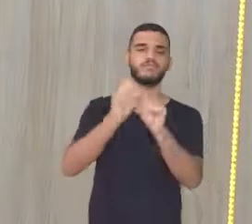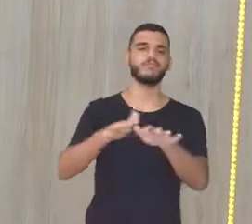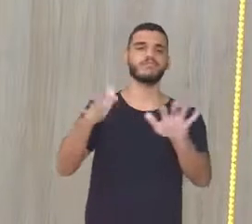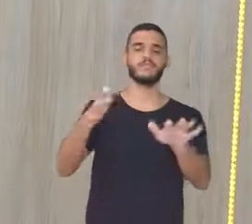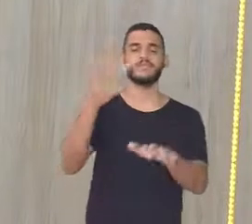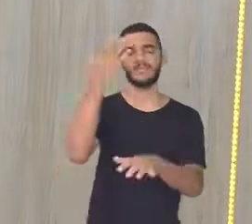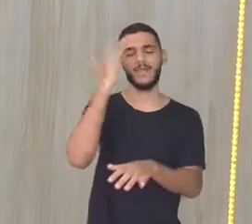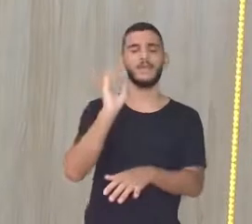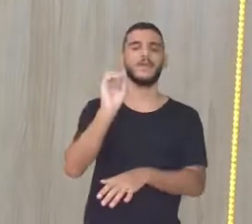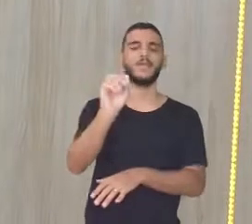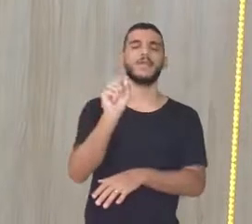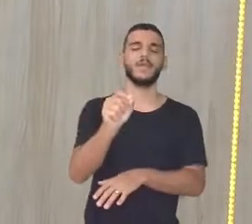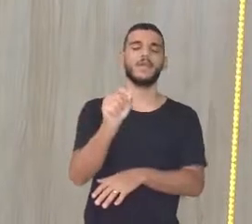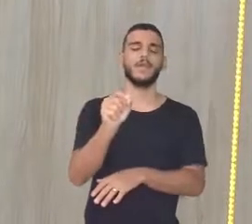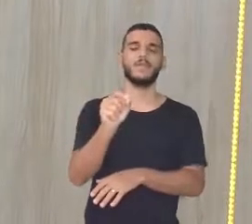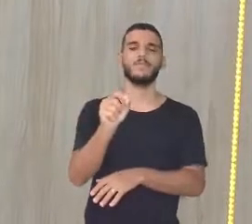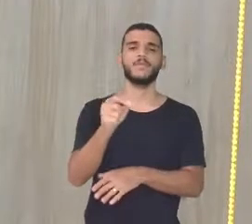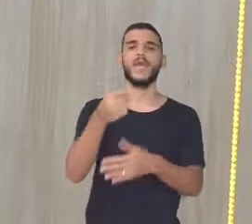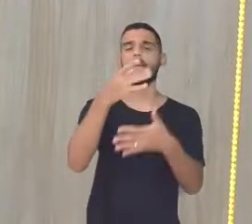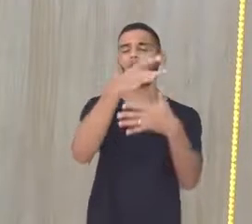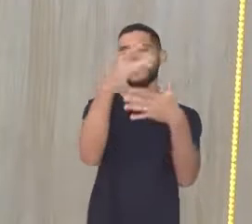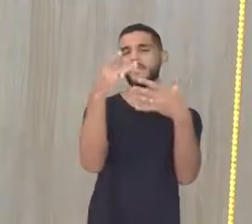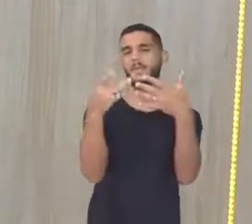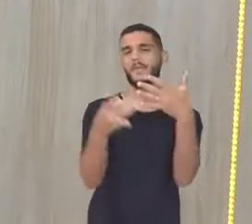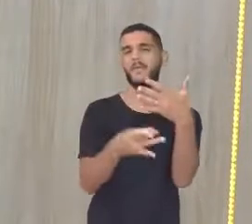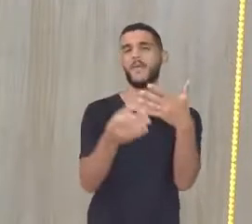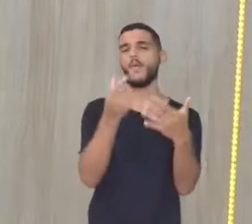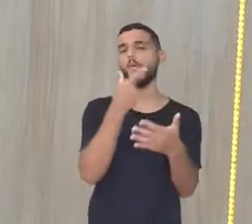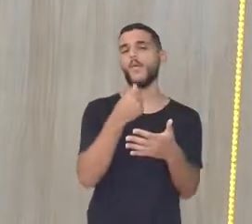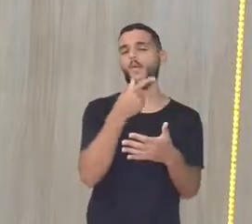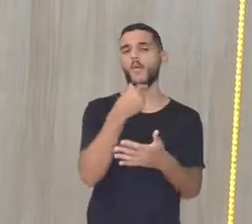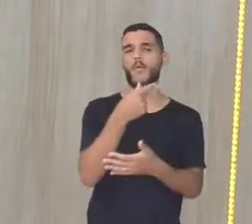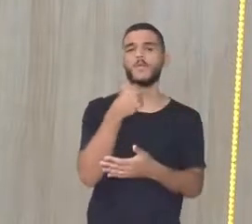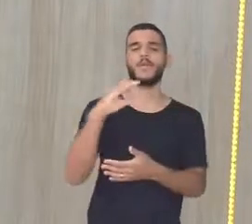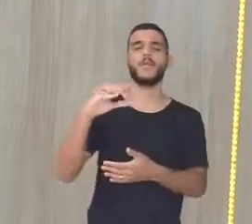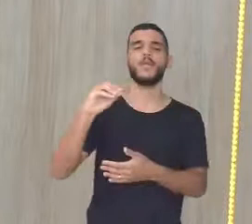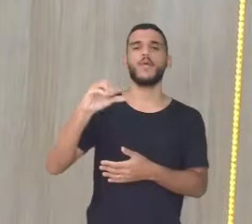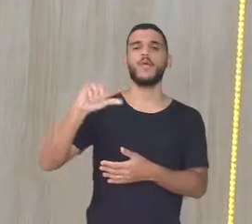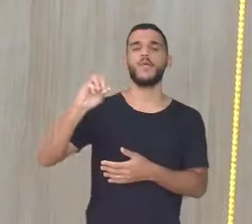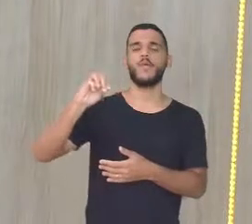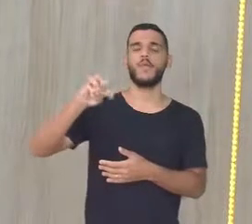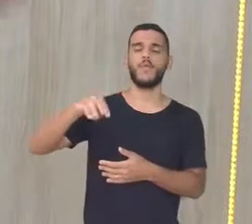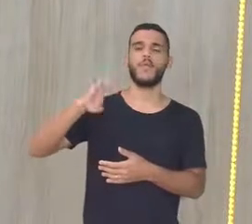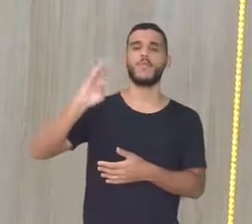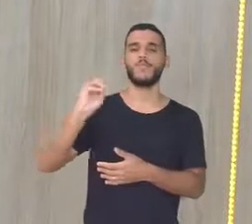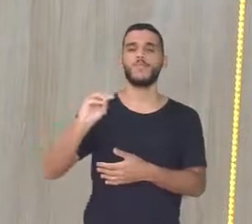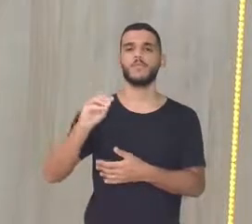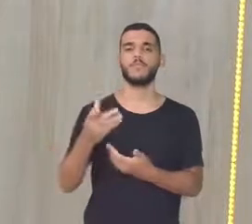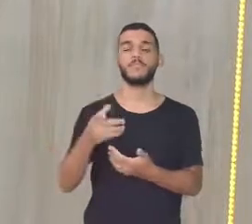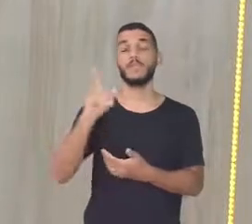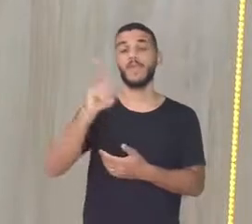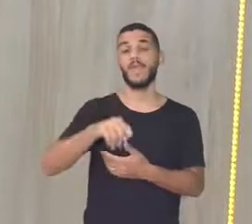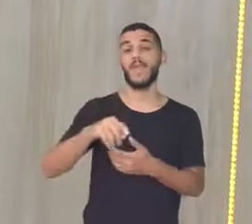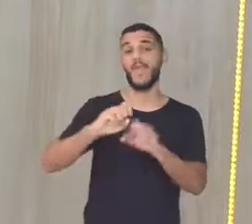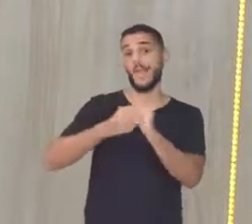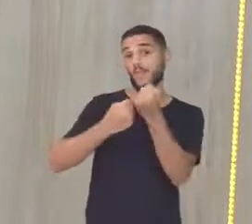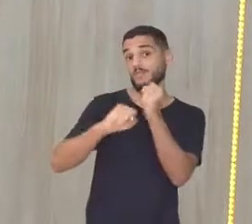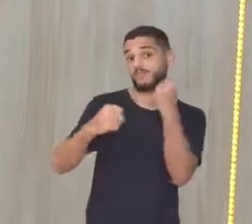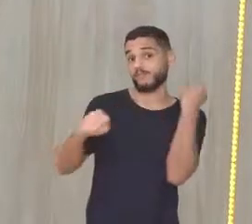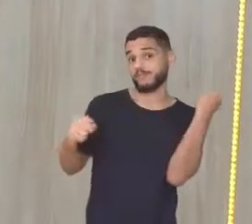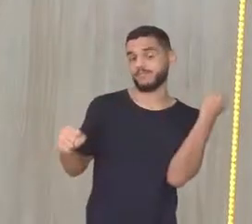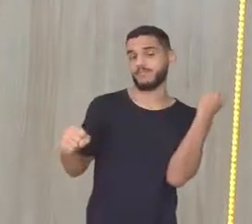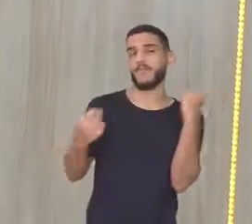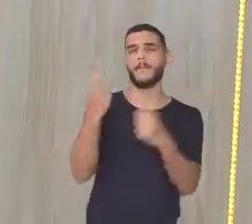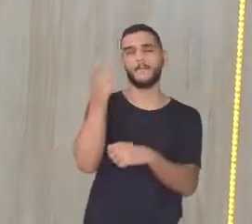Pelas descrições Feitas por Colombo As terras encontradas Que ficavam ao oeste Eram muito maiores E que ainda se